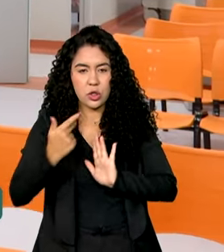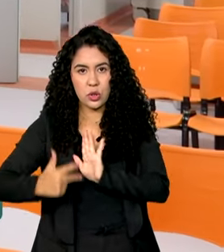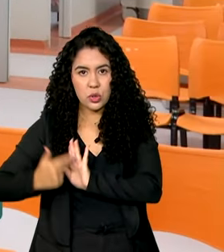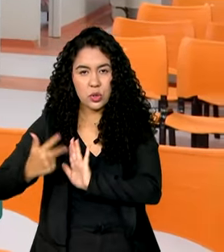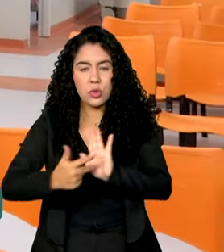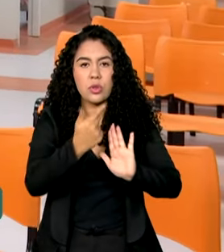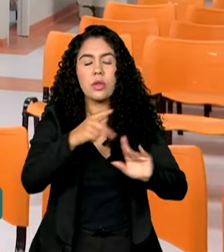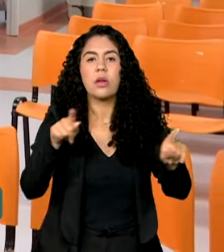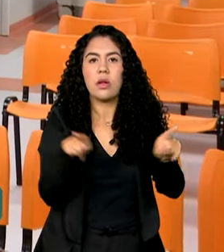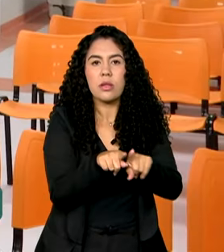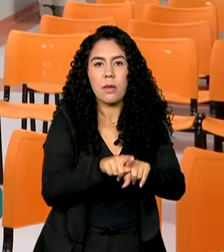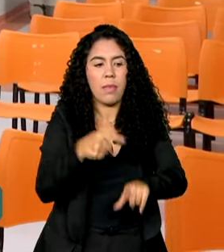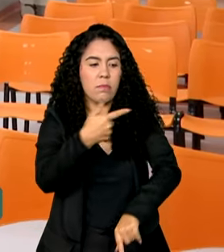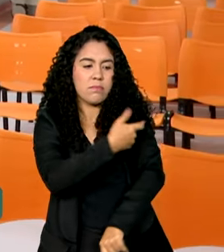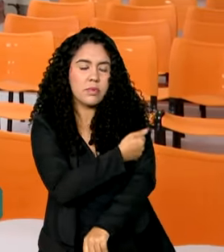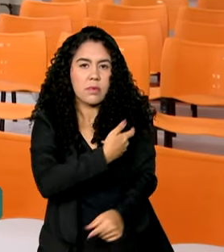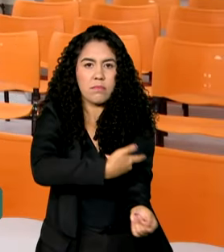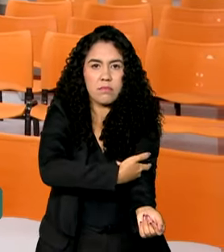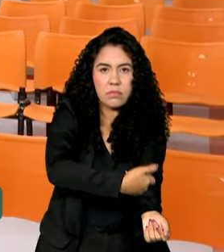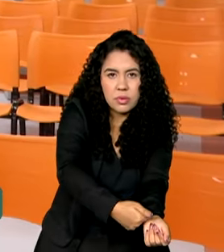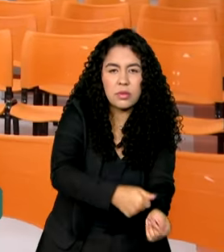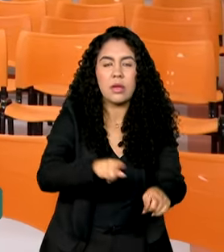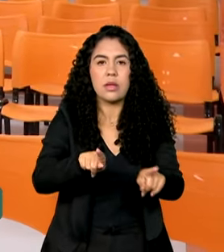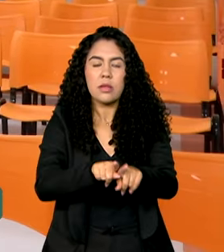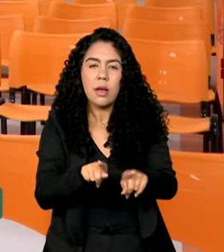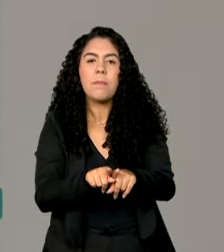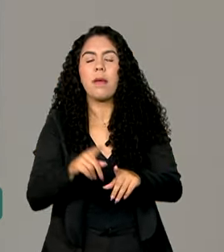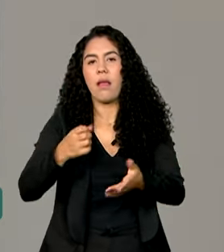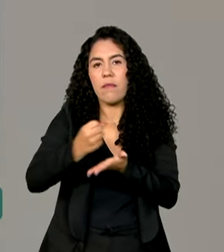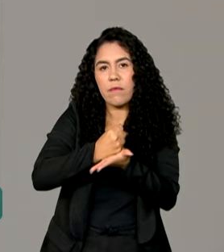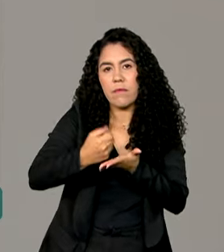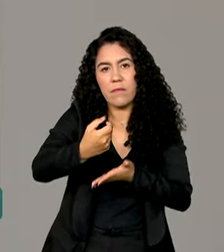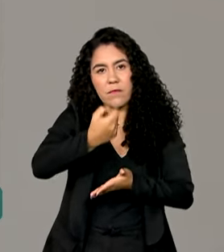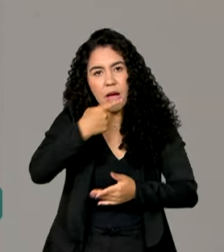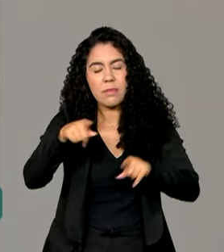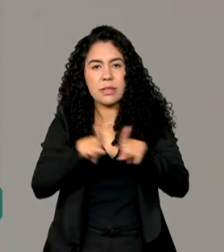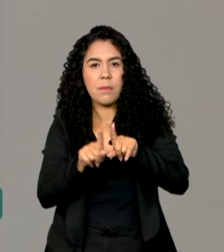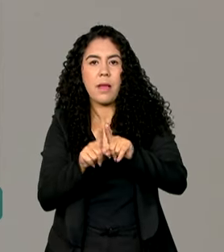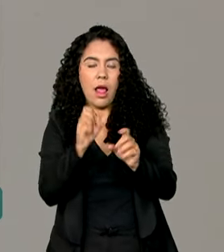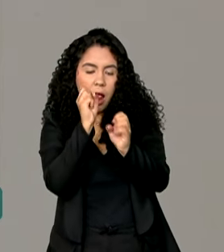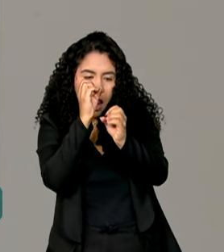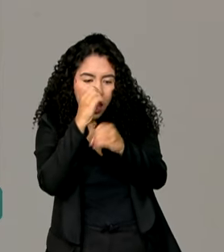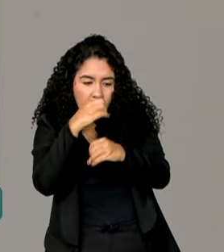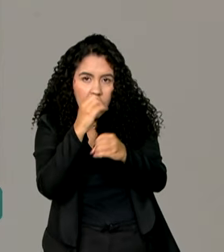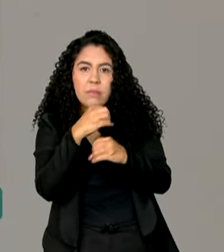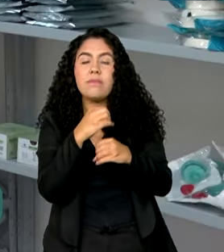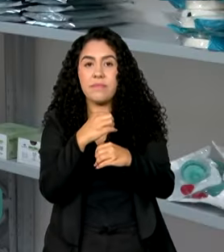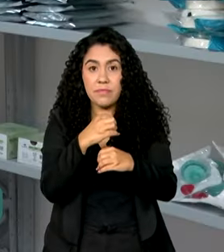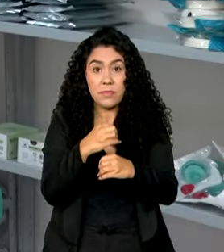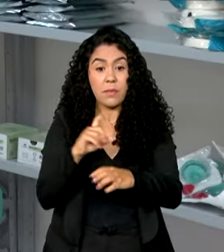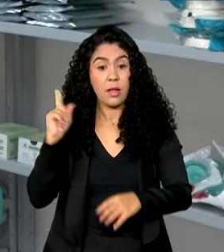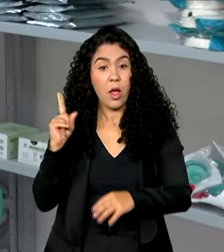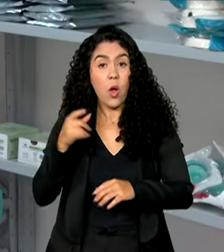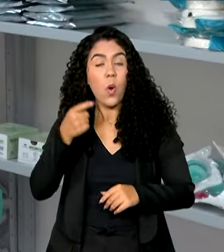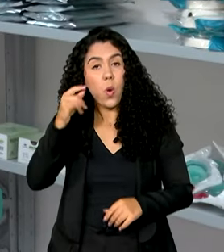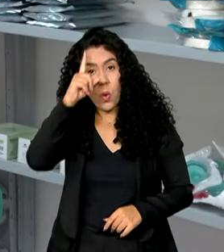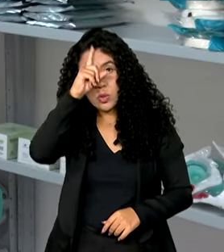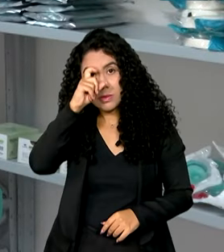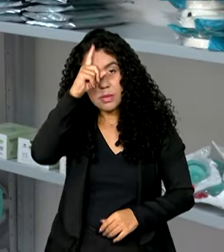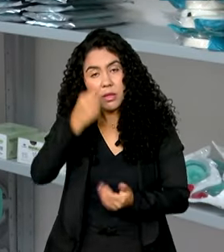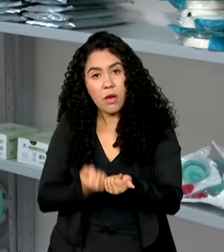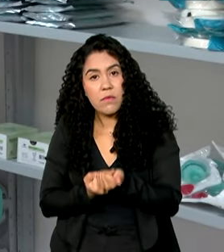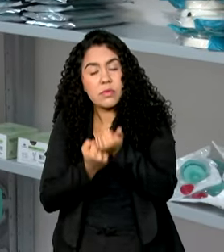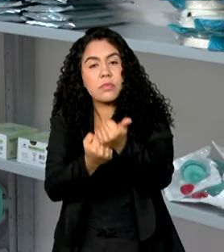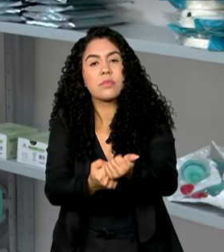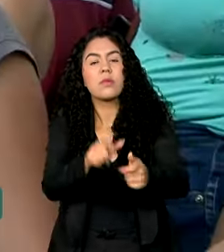de sutura e de coleta de sangue, além de farmácia e laboratório. O hospital vai beneficiar as mulheres